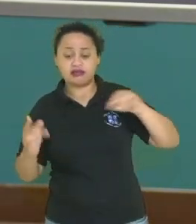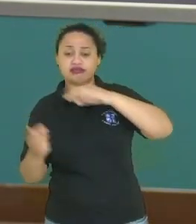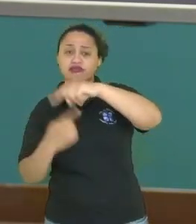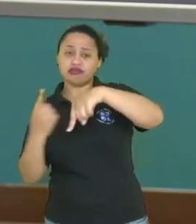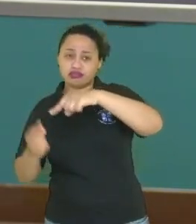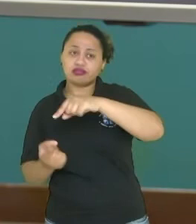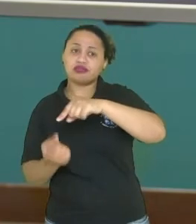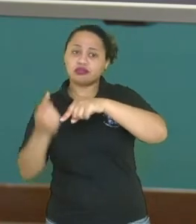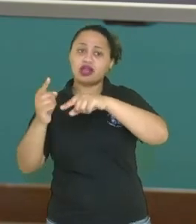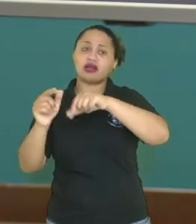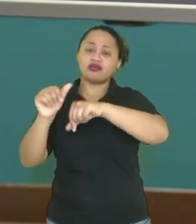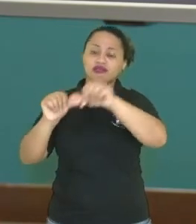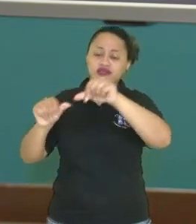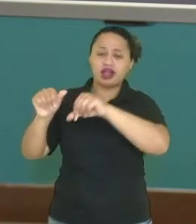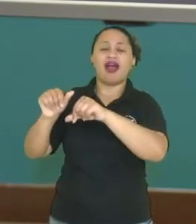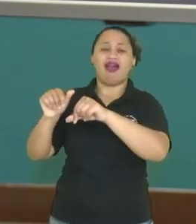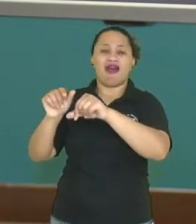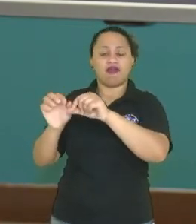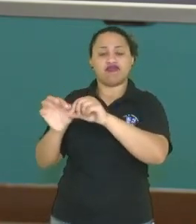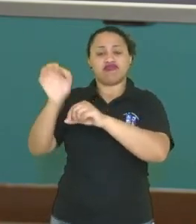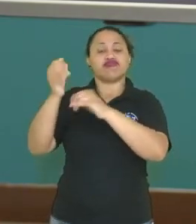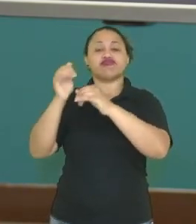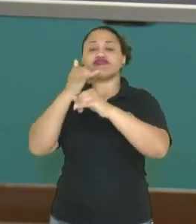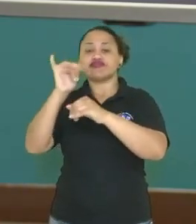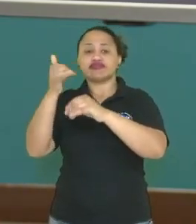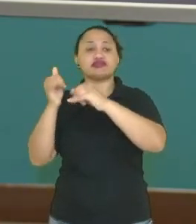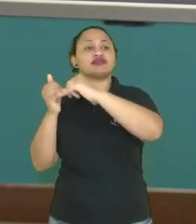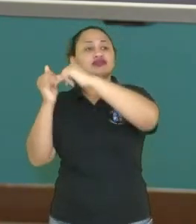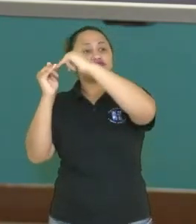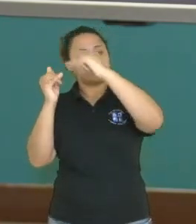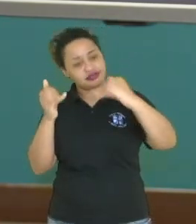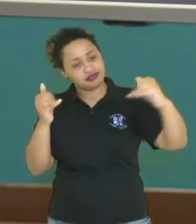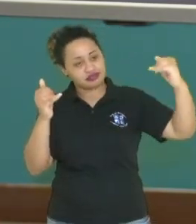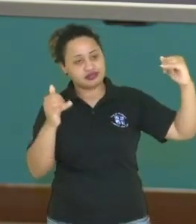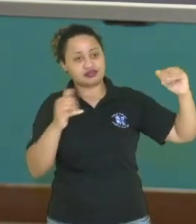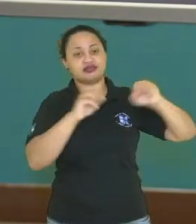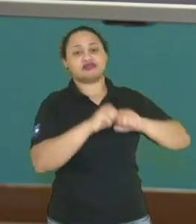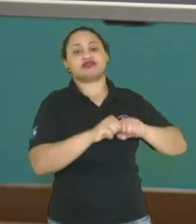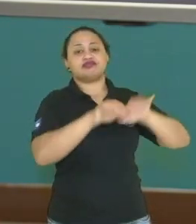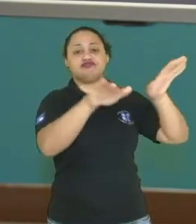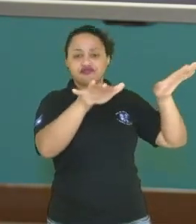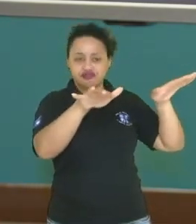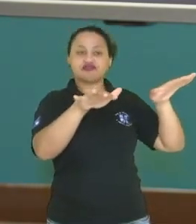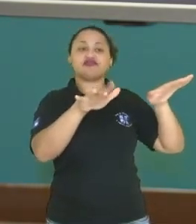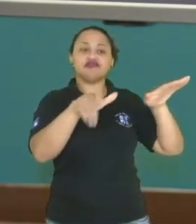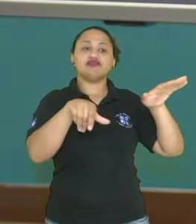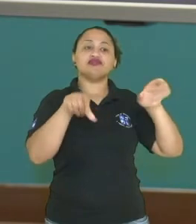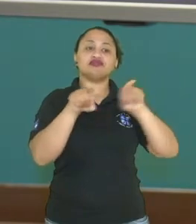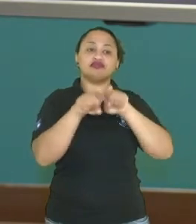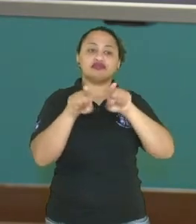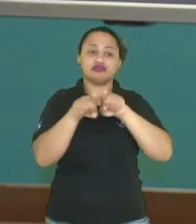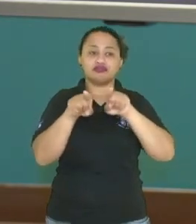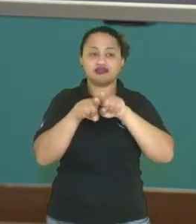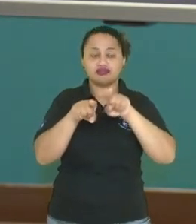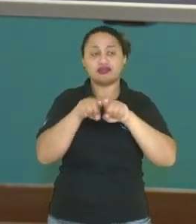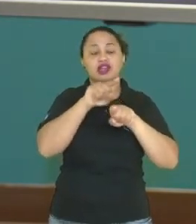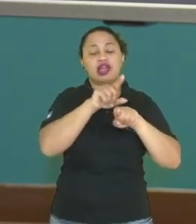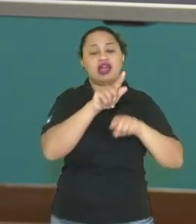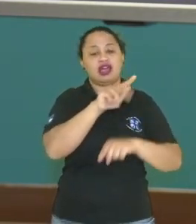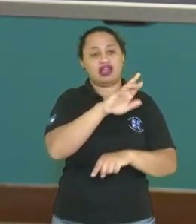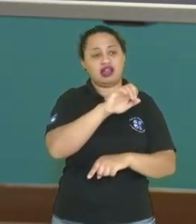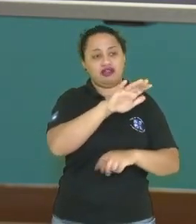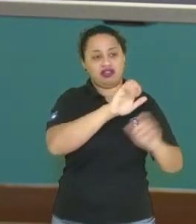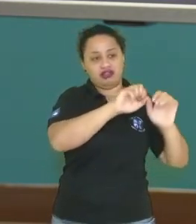a energia potencial gravitacional, certo? E a energia cinética também, transformando, então,